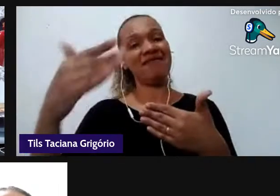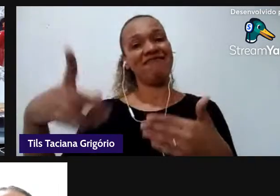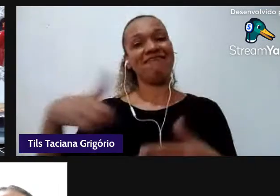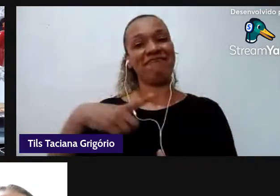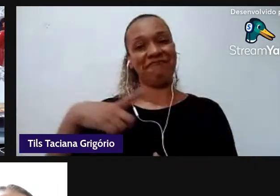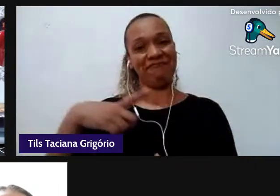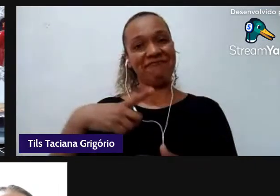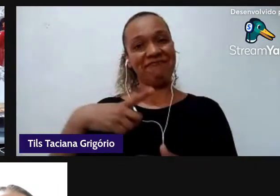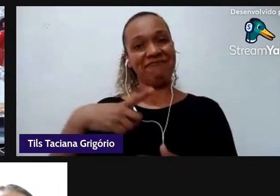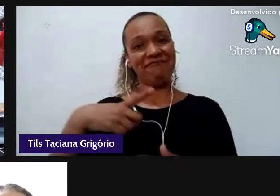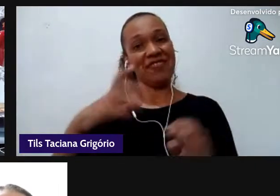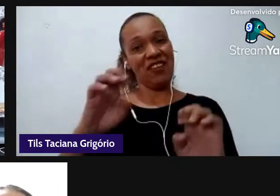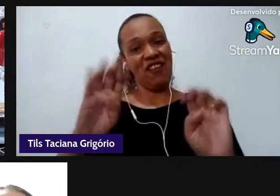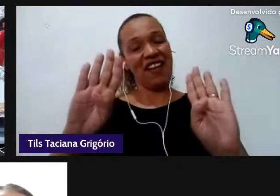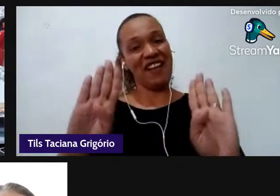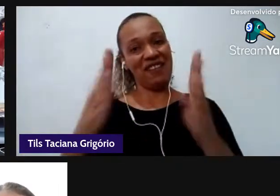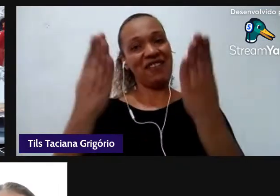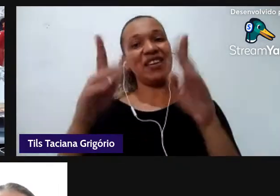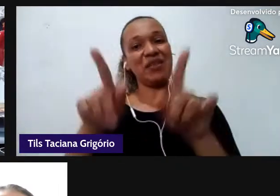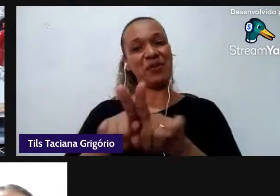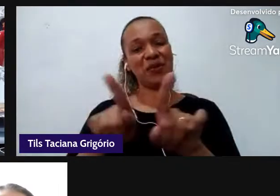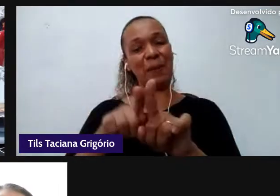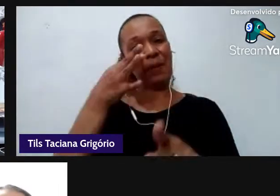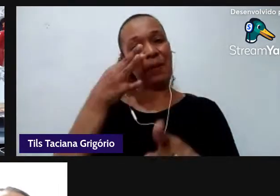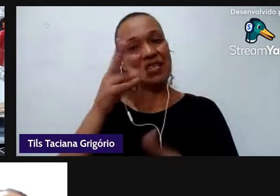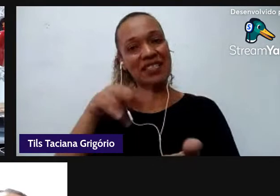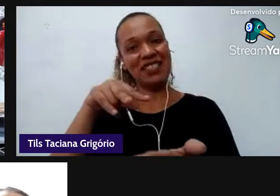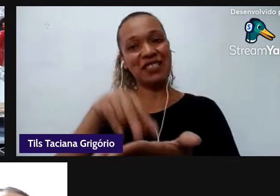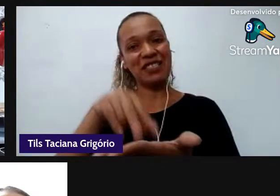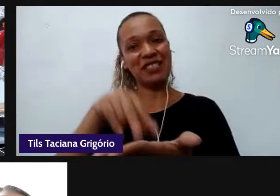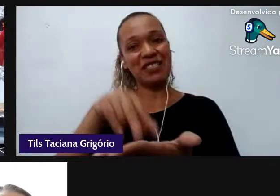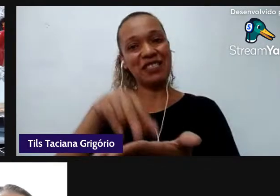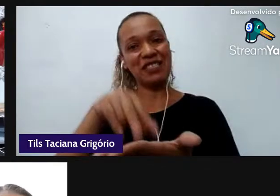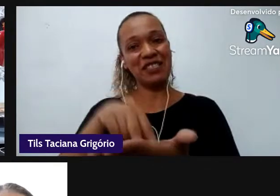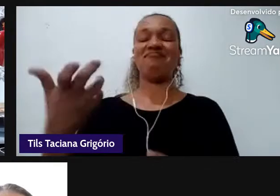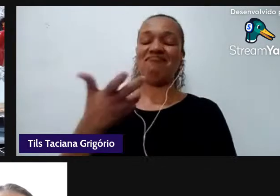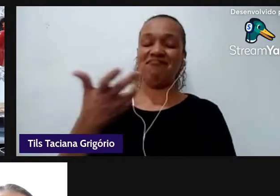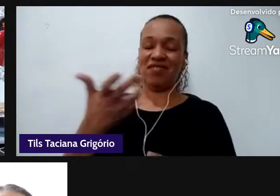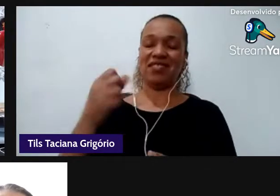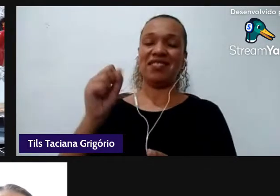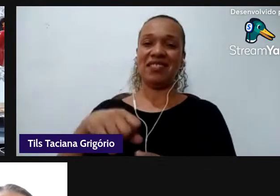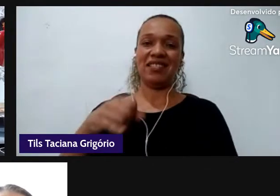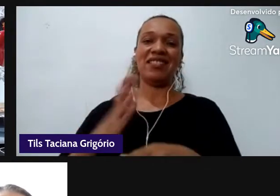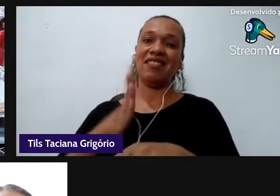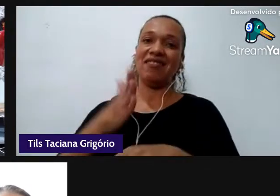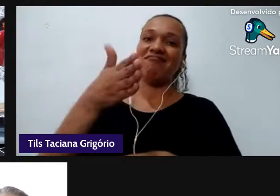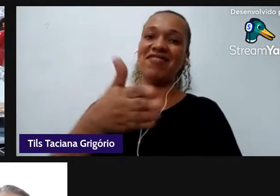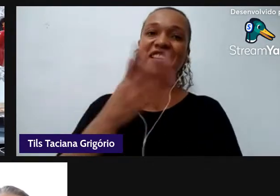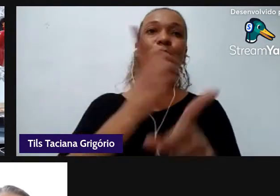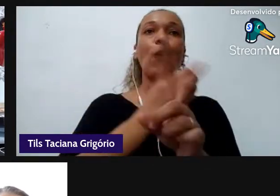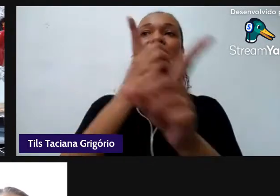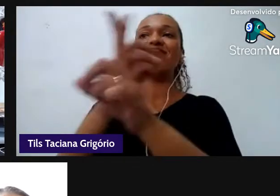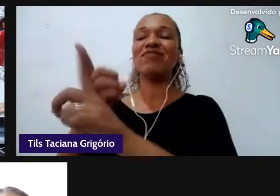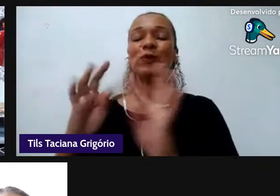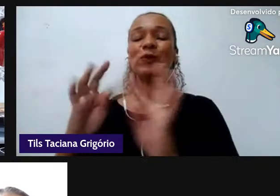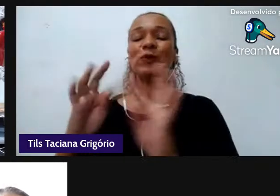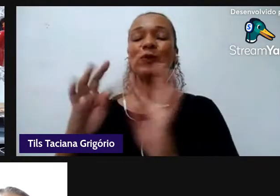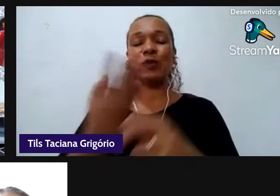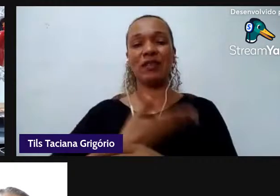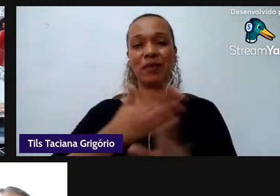dessa natureza de maneira presencial e eu farei questão de ir e me encontrar com todos os colegas do grupo forte abraço